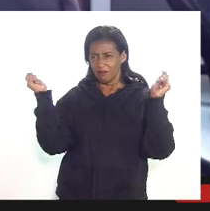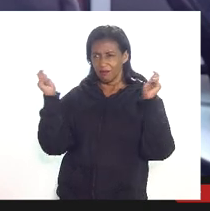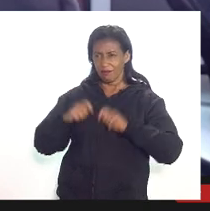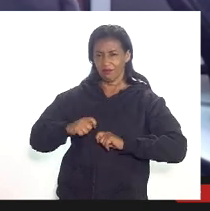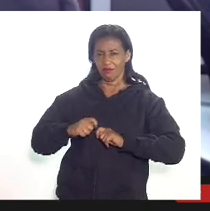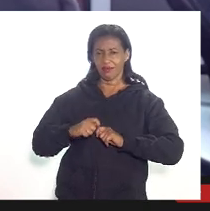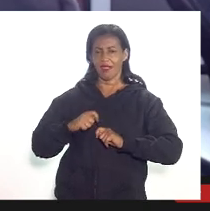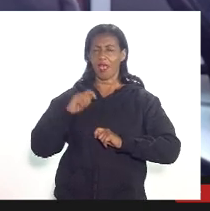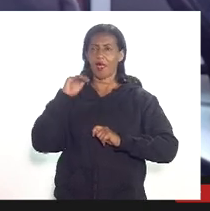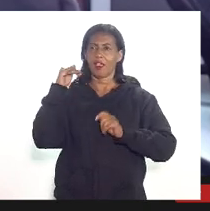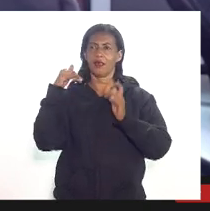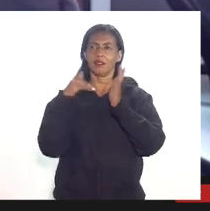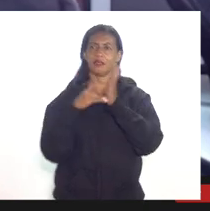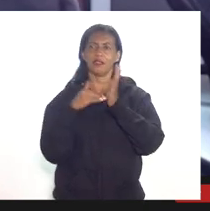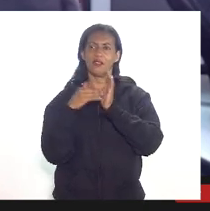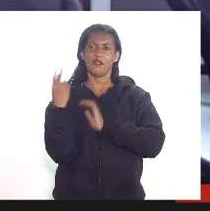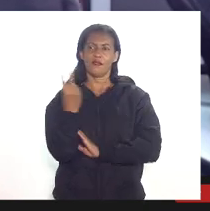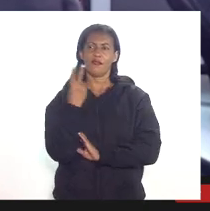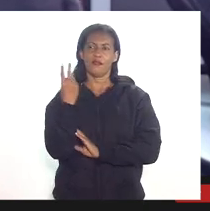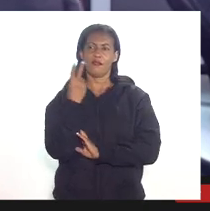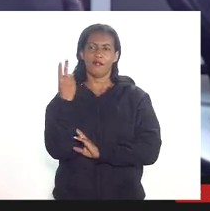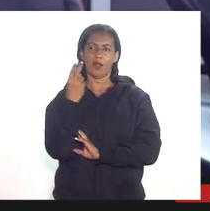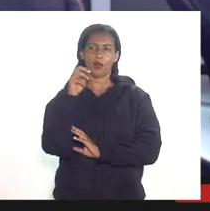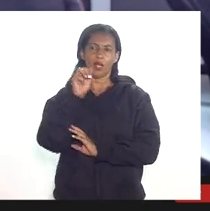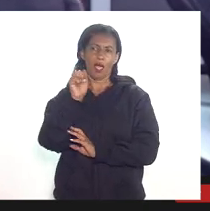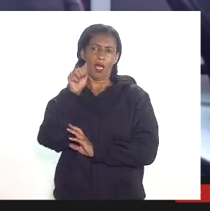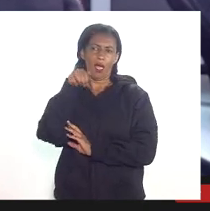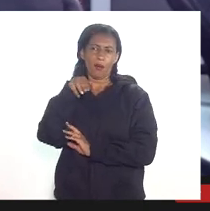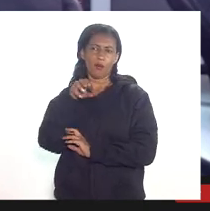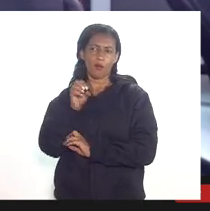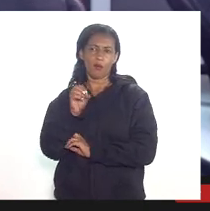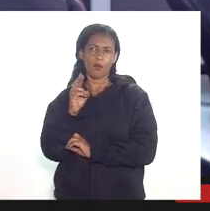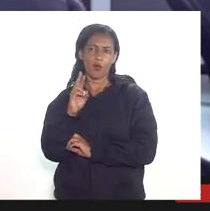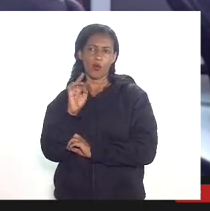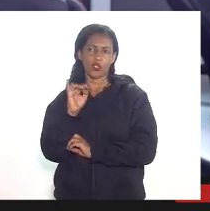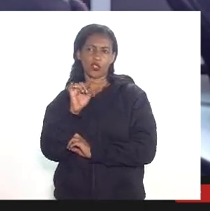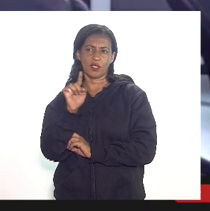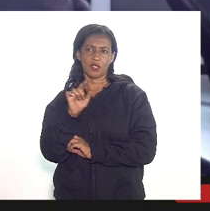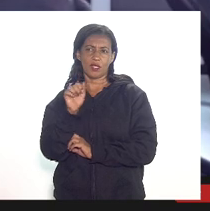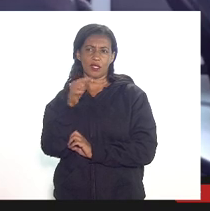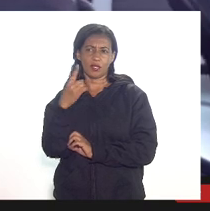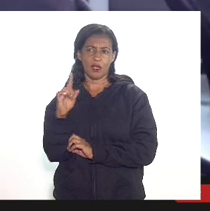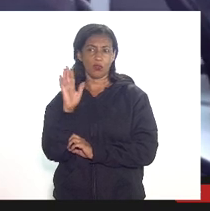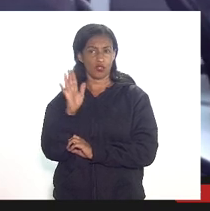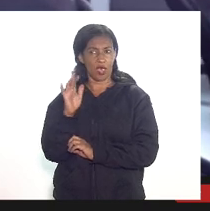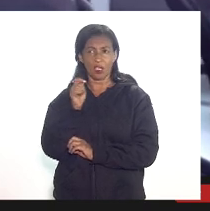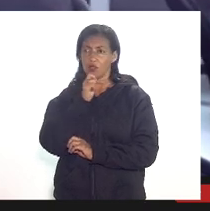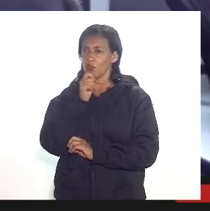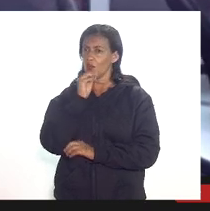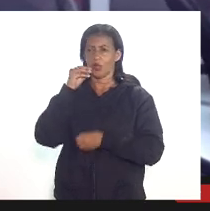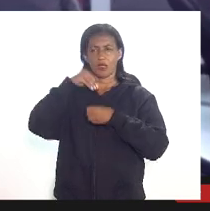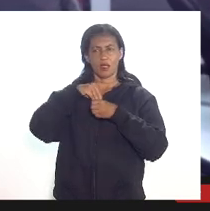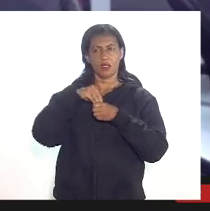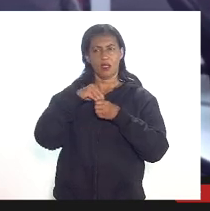deduzido o valor da amortização já que isso não está previsto na resolução da ANP